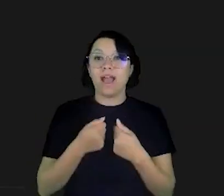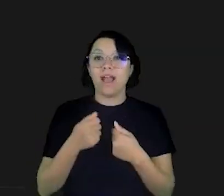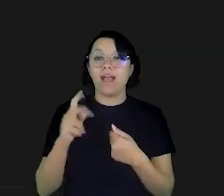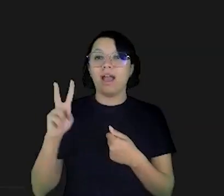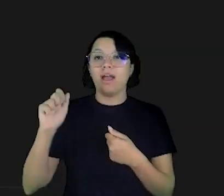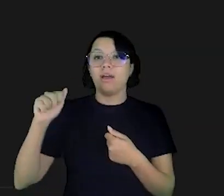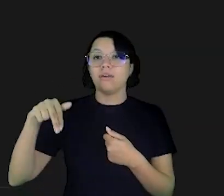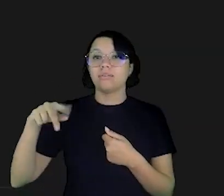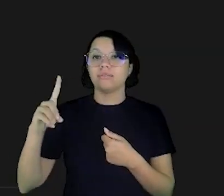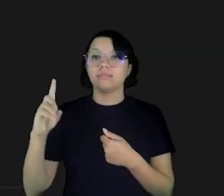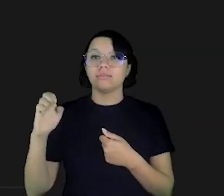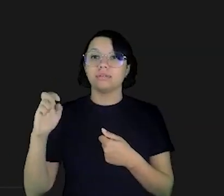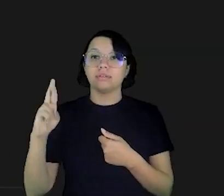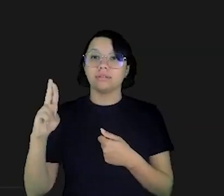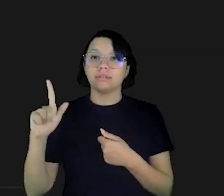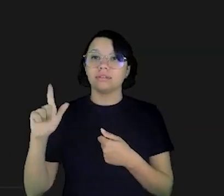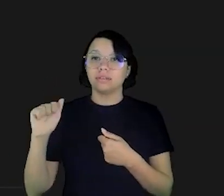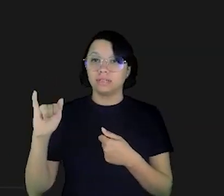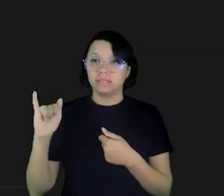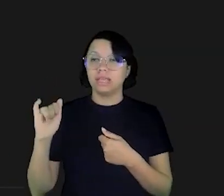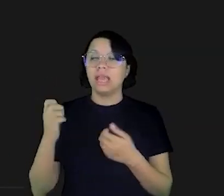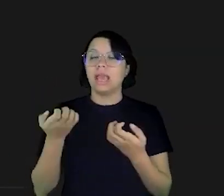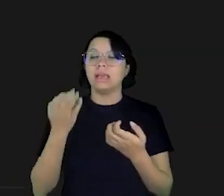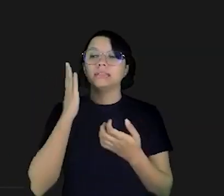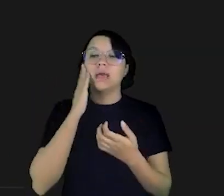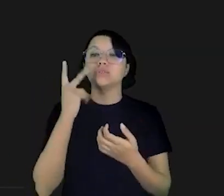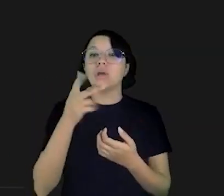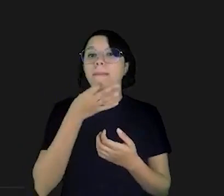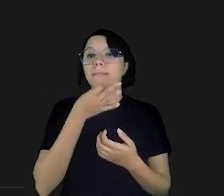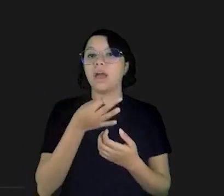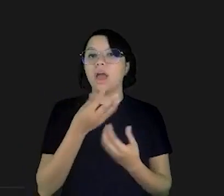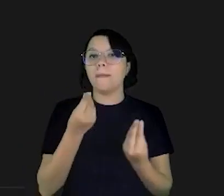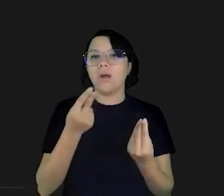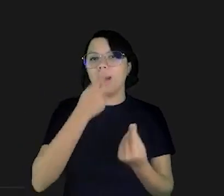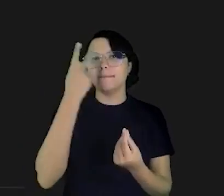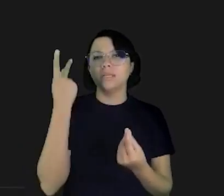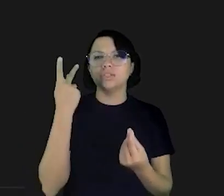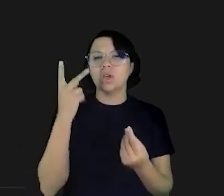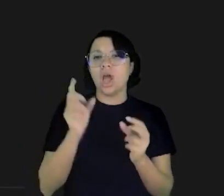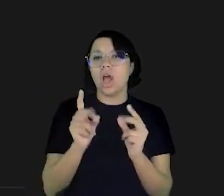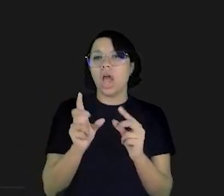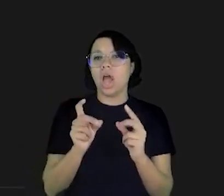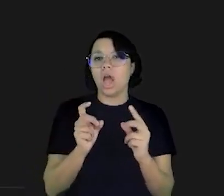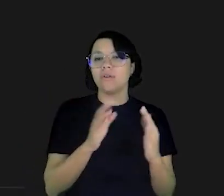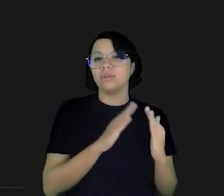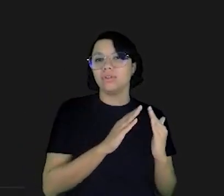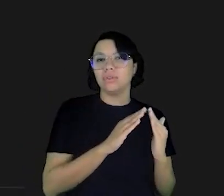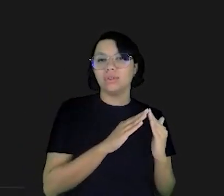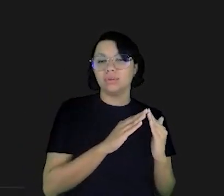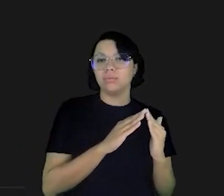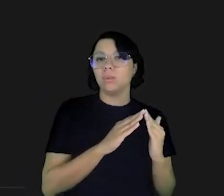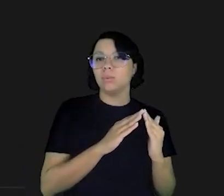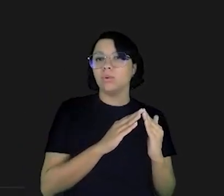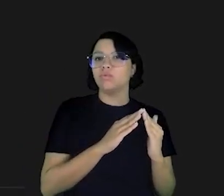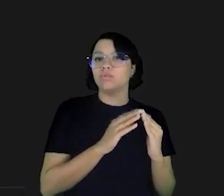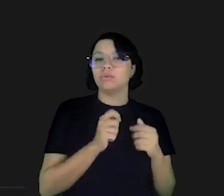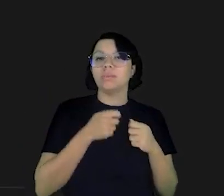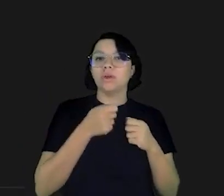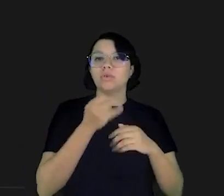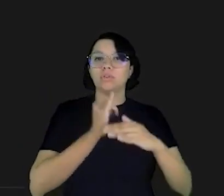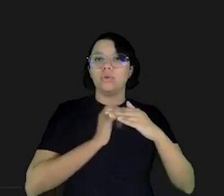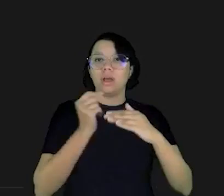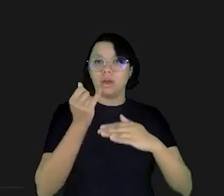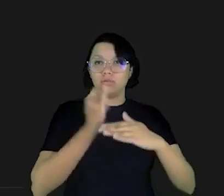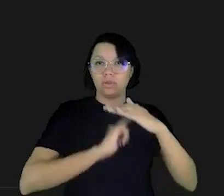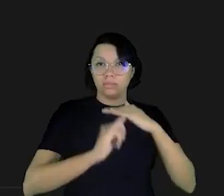maravilha o Vanderlei quer saber a sua opinião ele diz que muitos estão vendendo imóvel para aplicar o valor